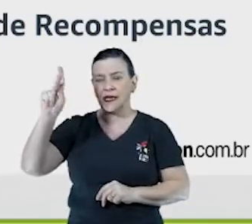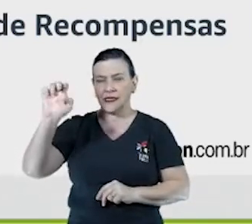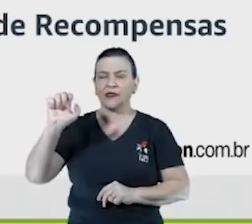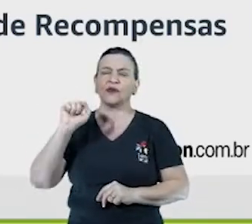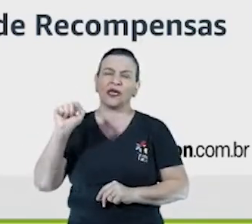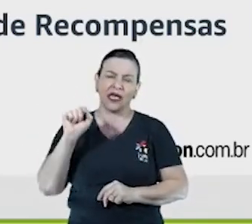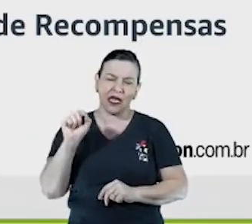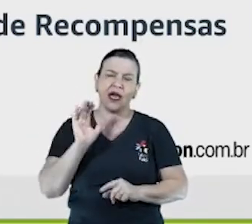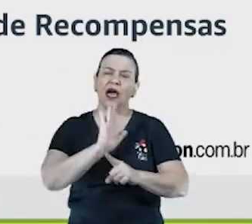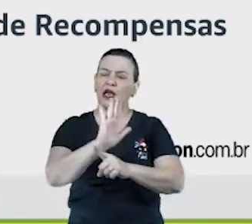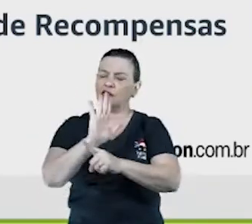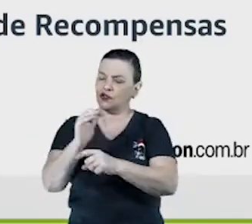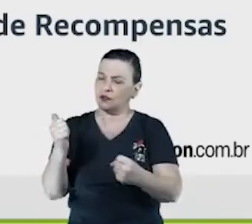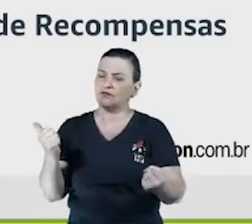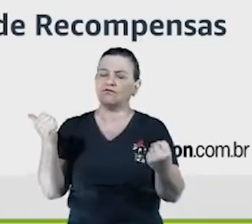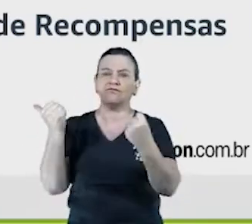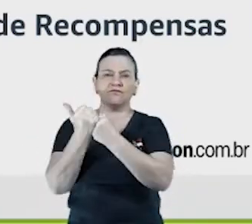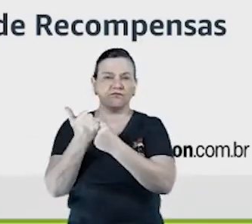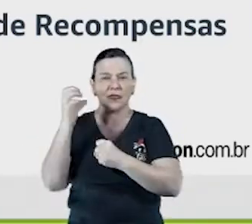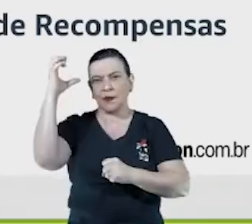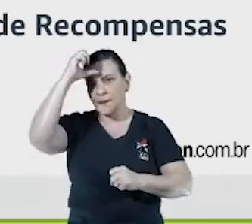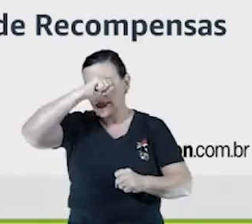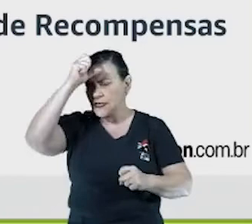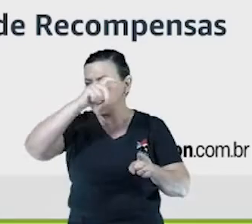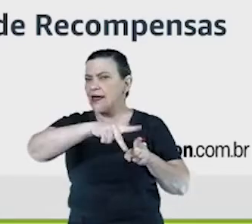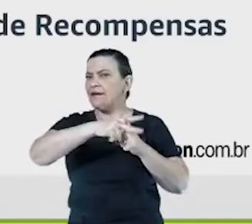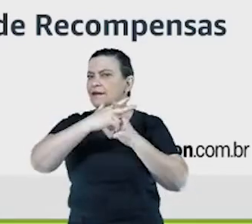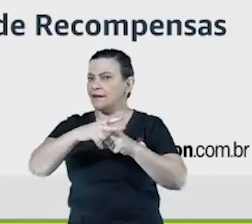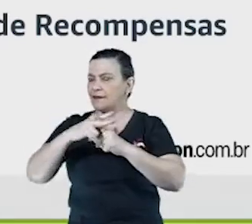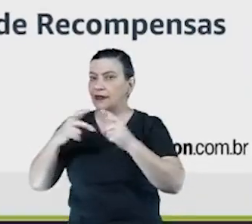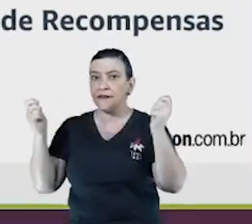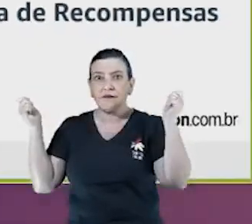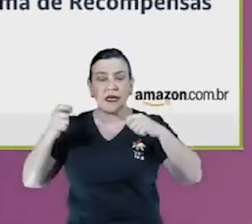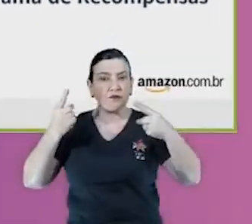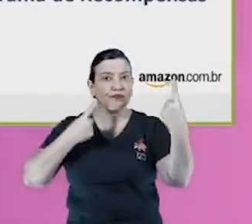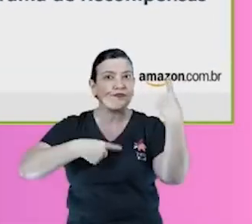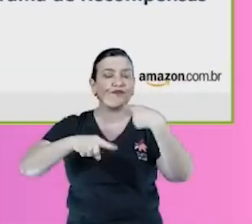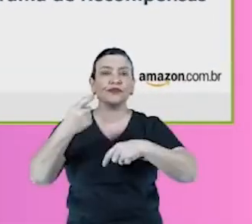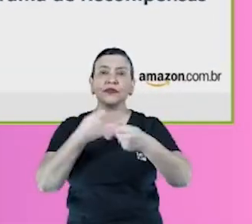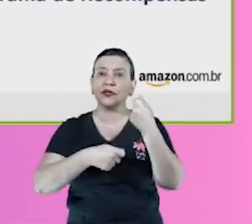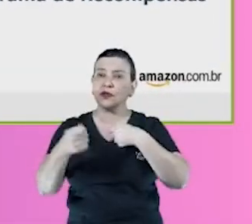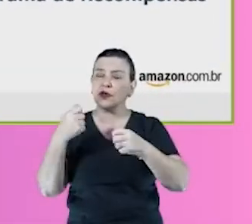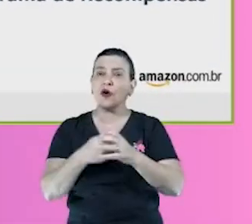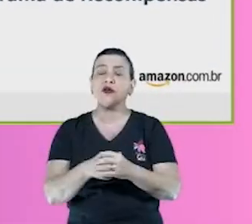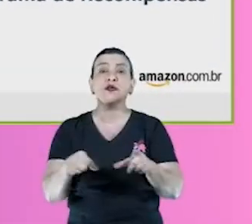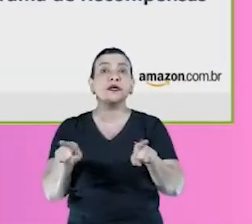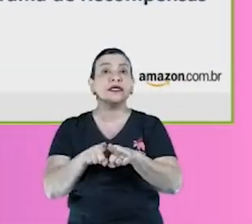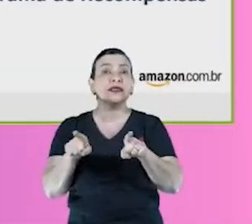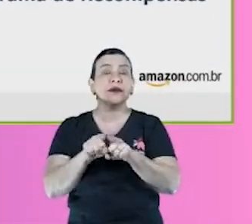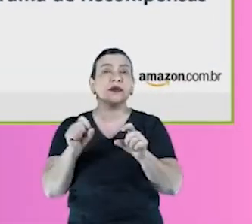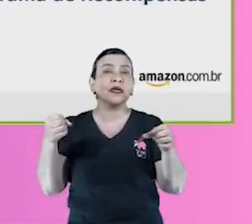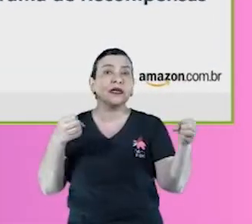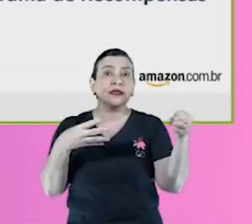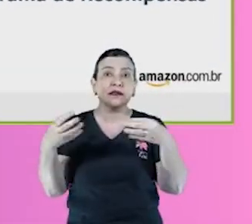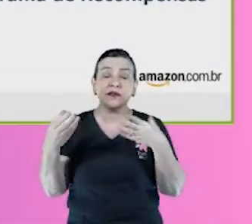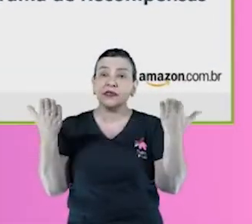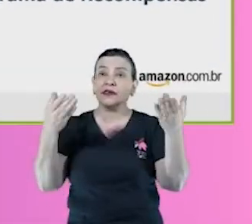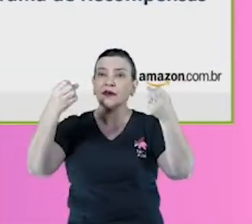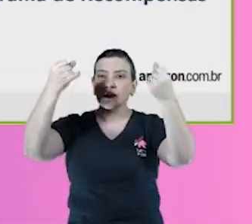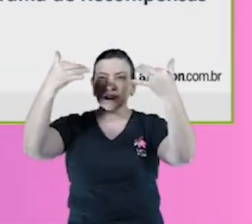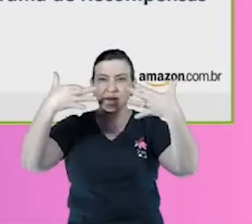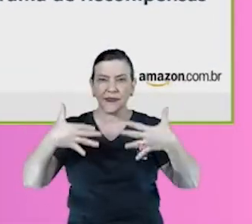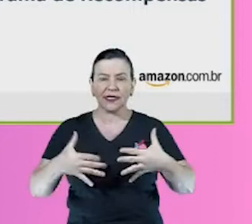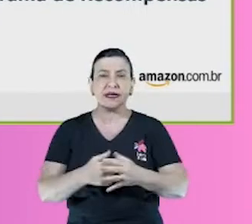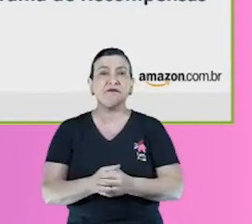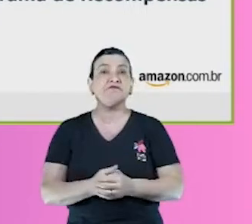esse conhecimento pra você poder alavancar o seu negócio. e algumas das inovações que eu queria comentar com vocês aqui hoje são